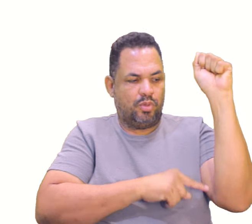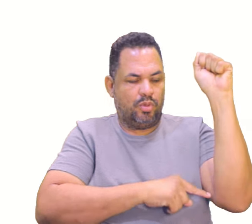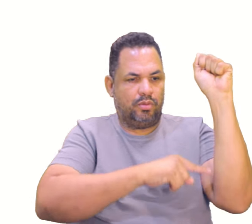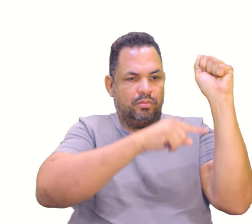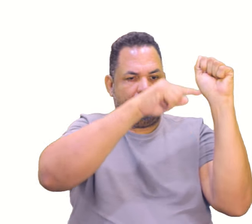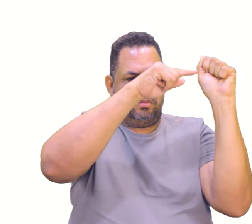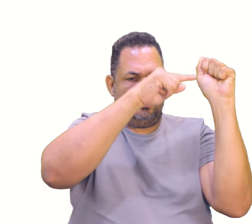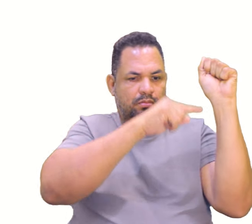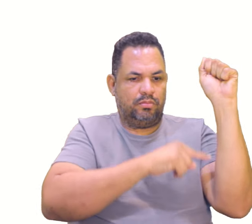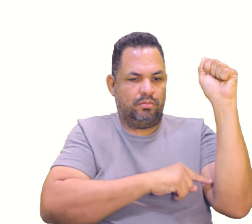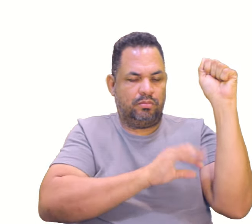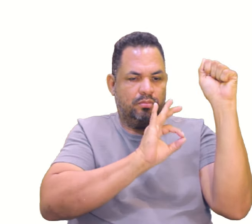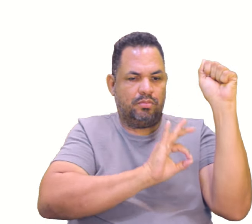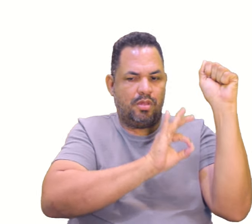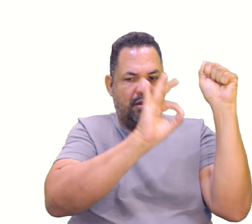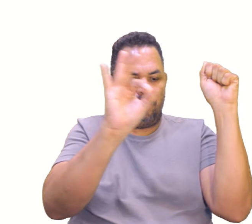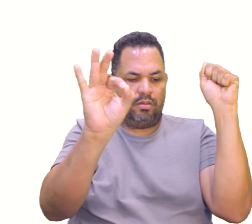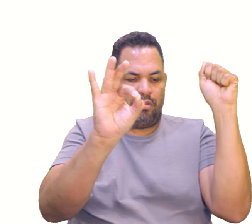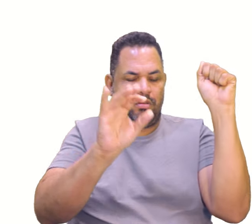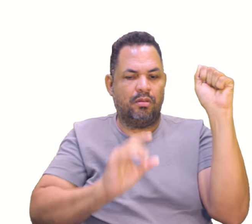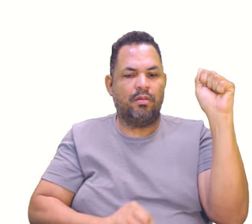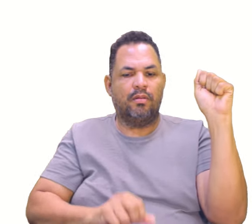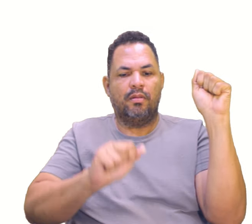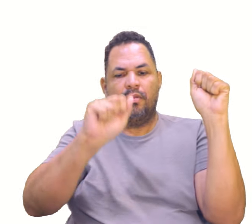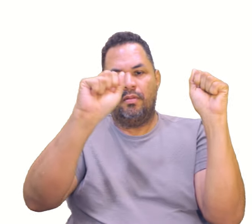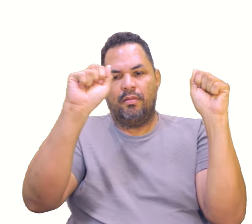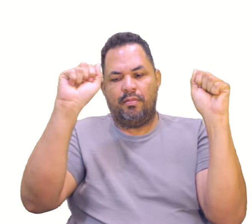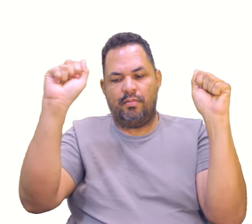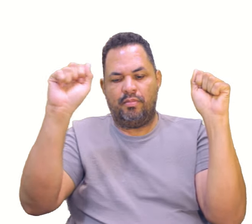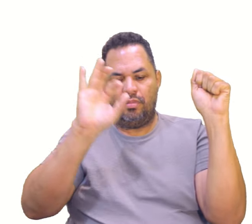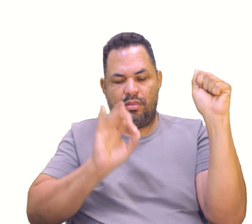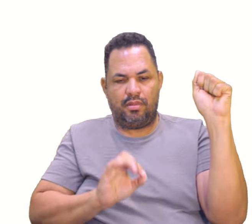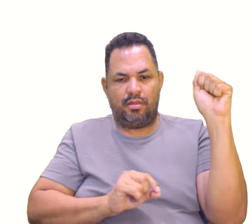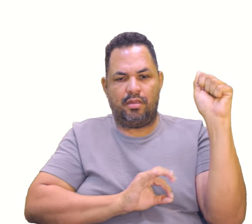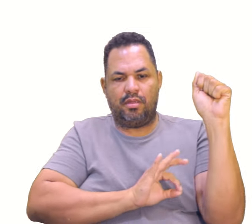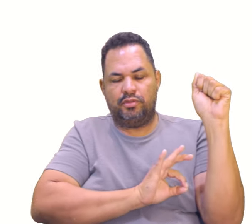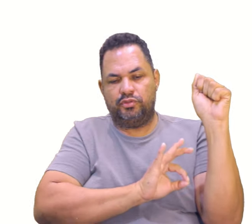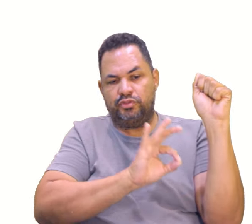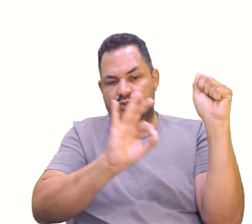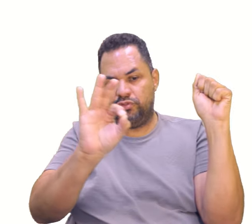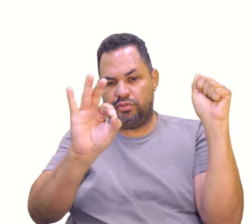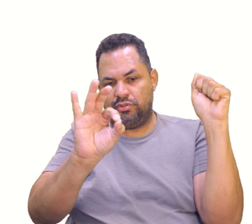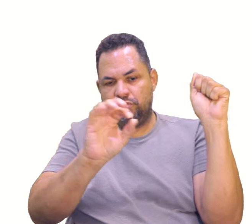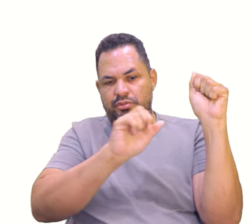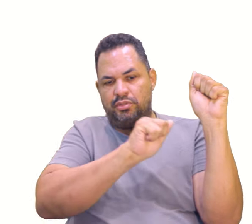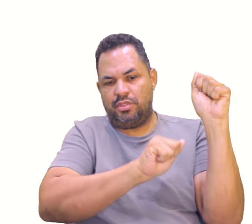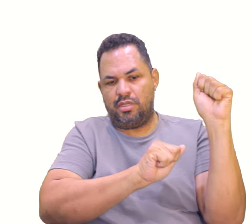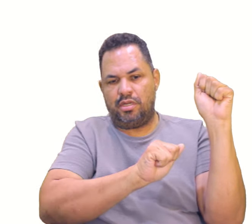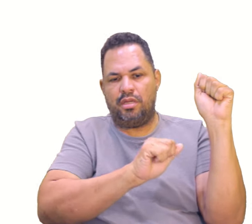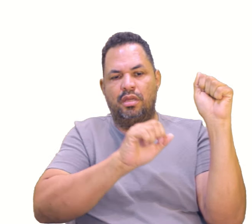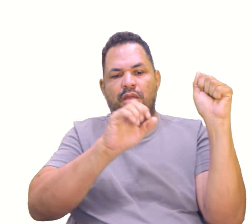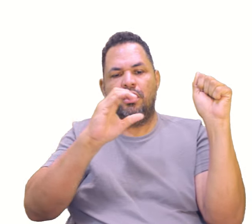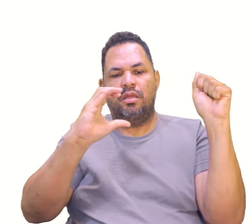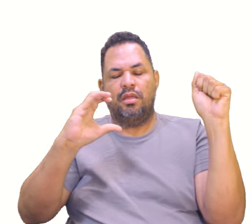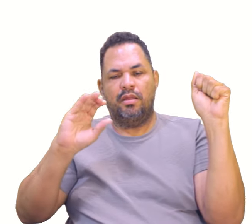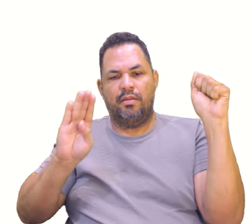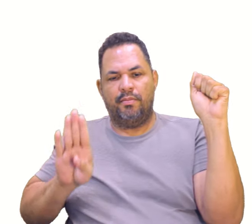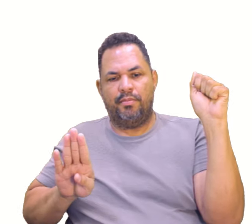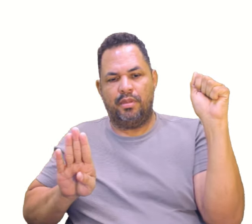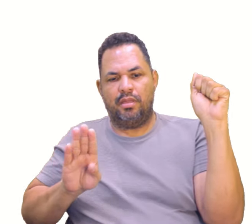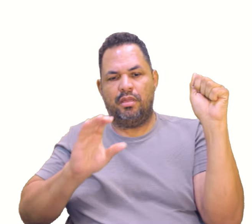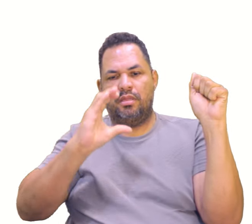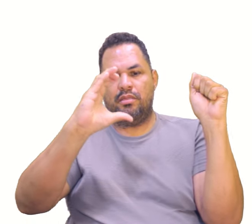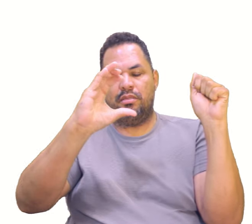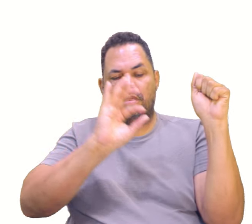local equidistante das três antenas. O que é isso? Equi? Mesma distância. Toda vez que falar equi, quer dizer